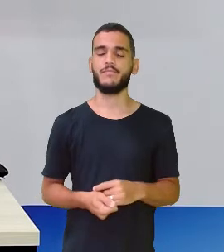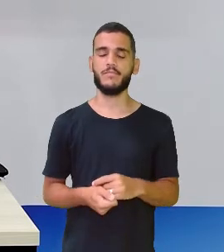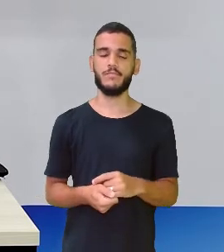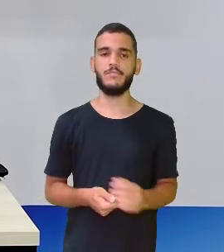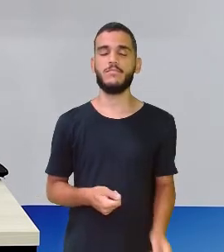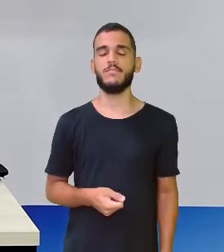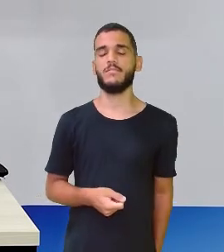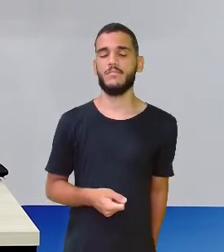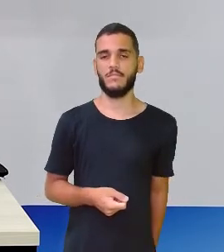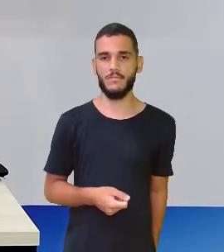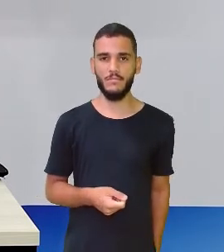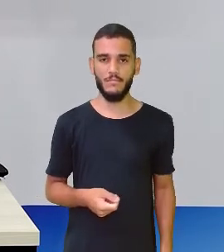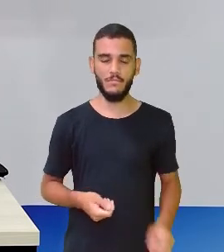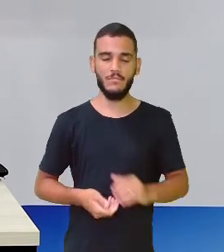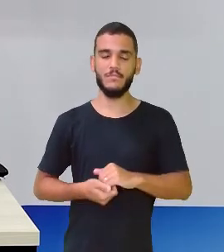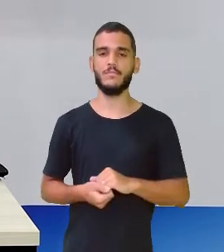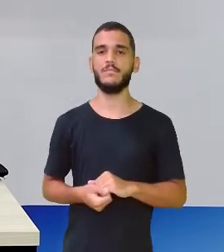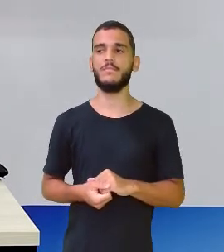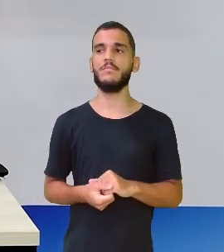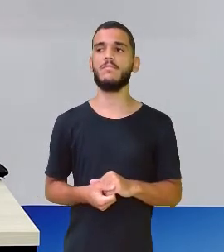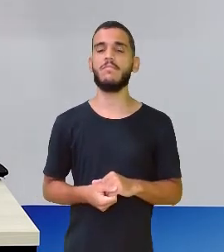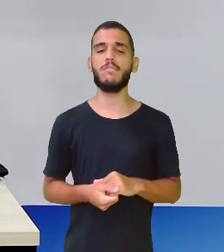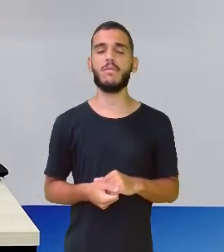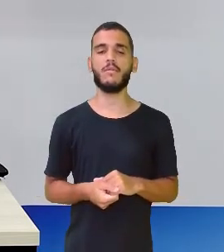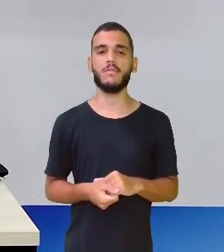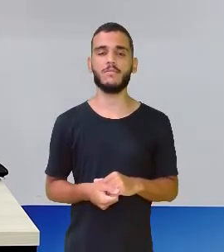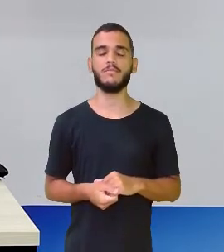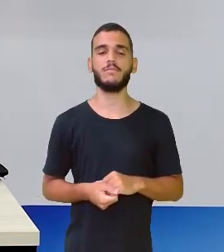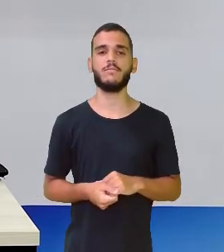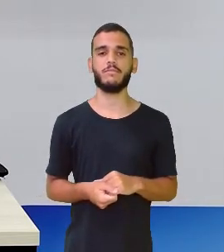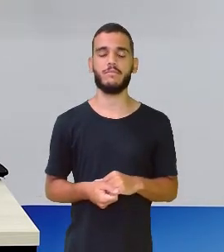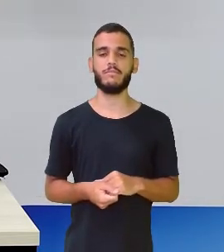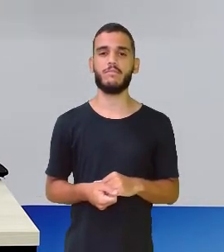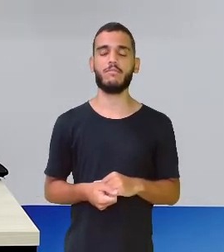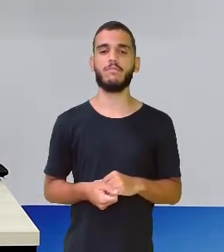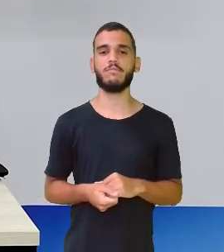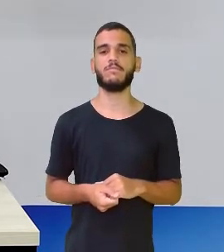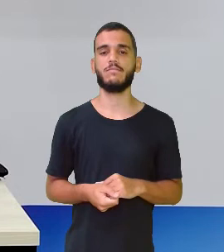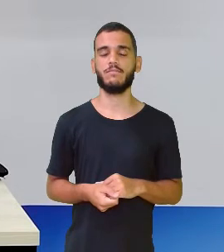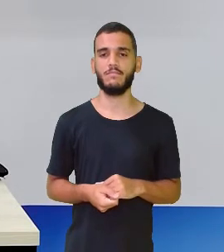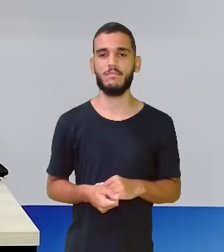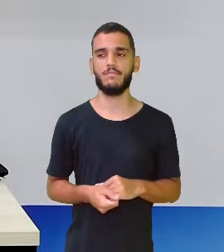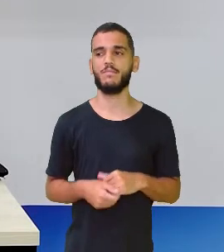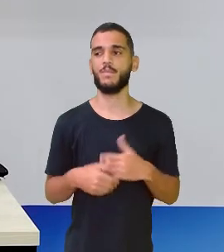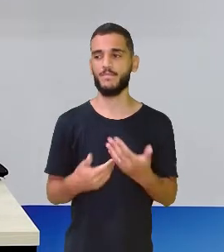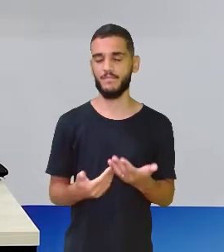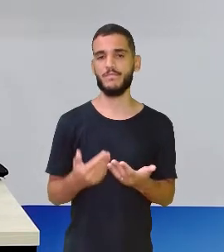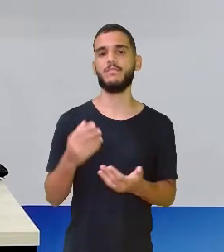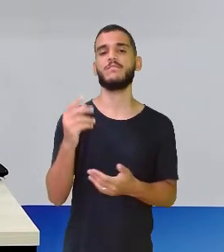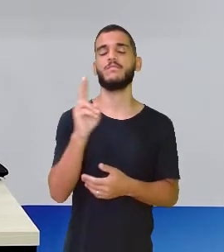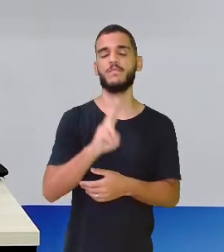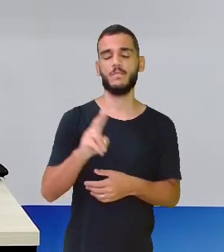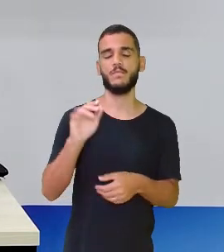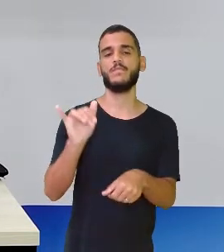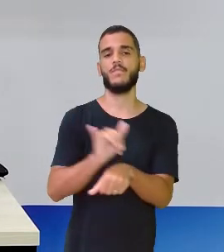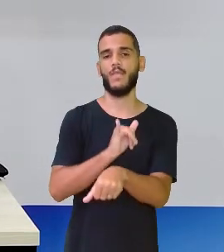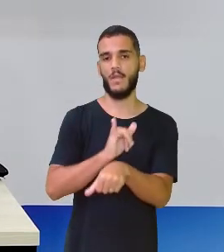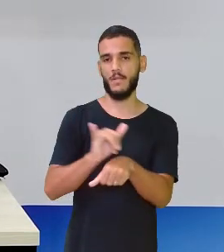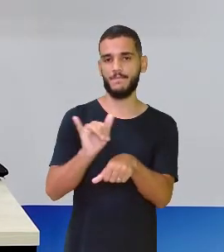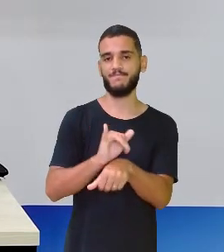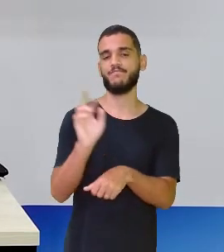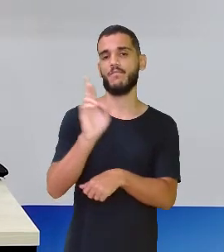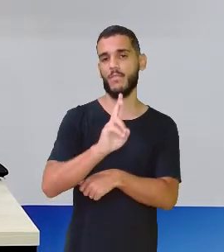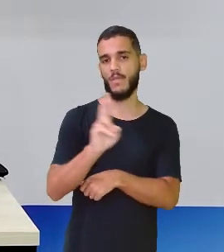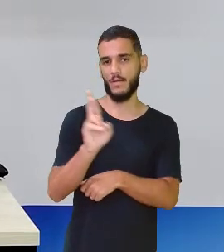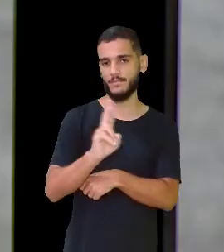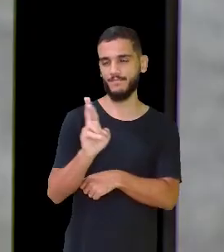Cinco partes são cinco milímetros de dez que formam o centímetro. Em real, eu só preciso dizer